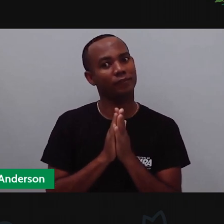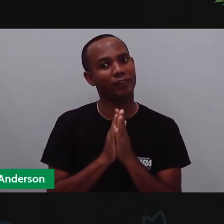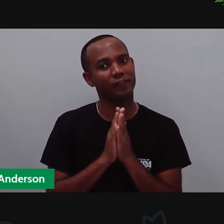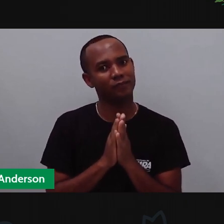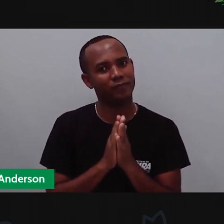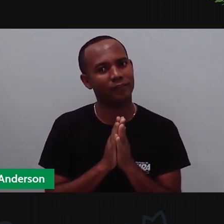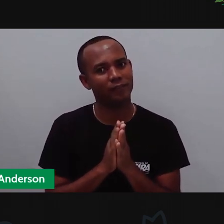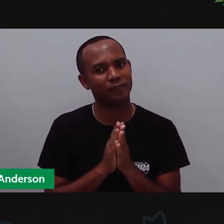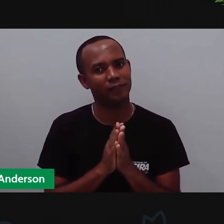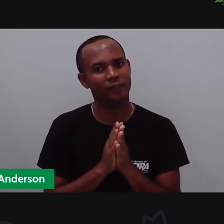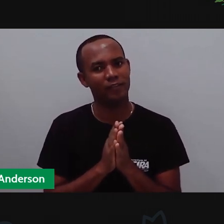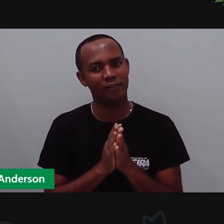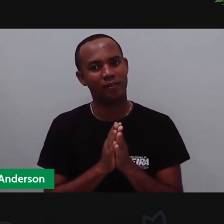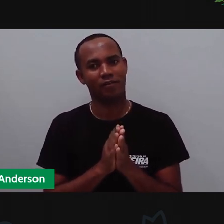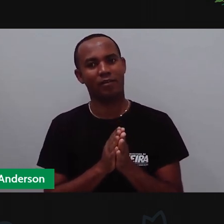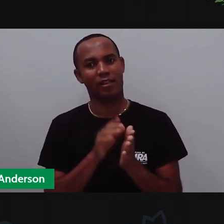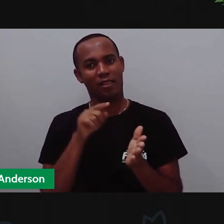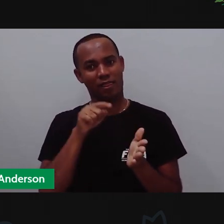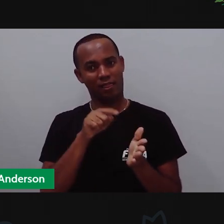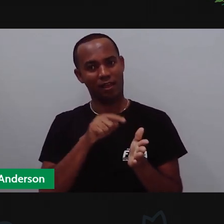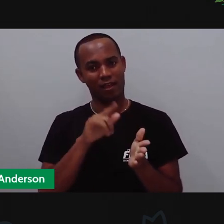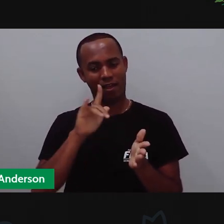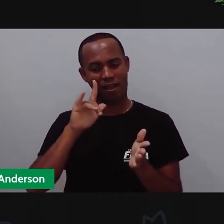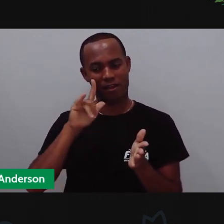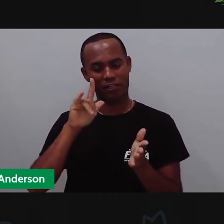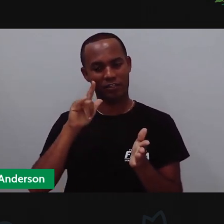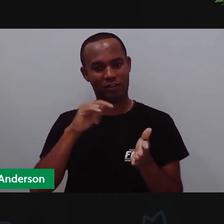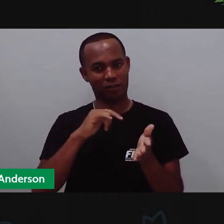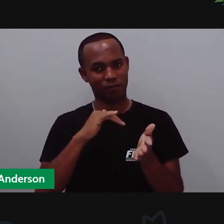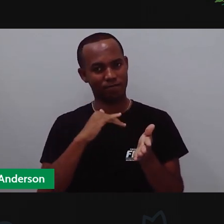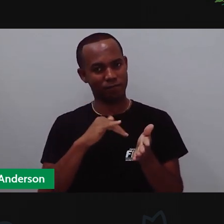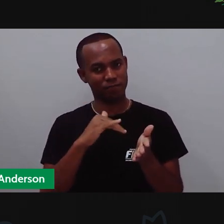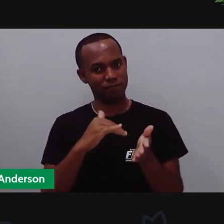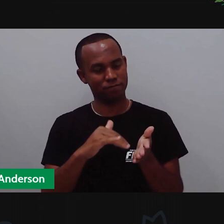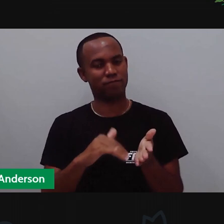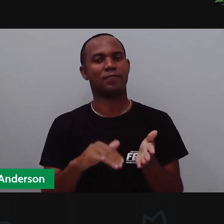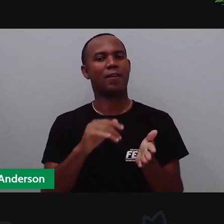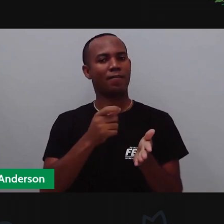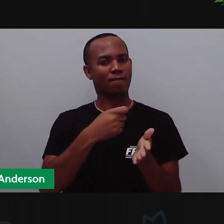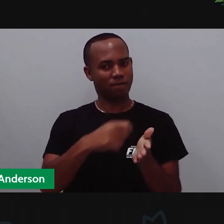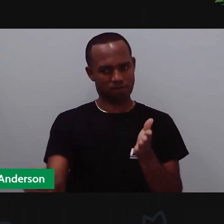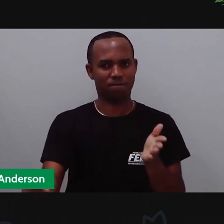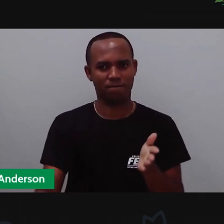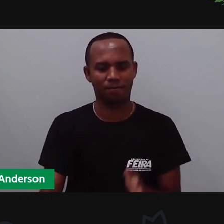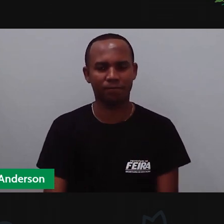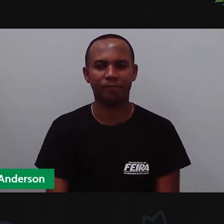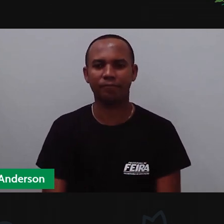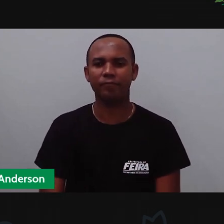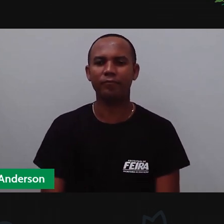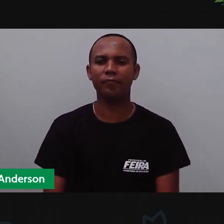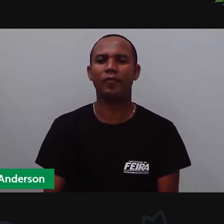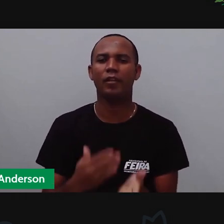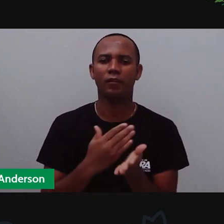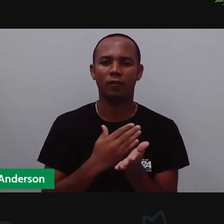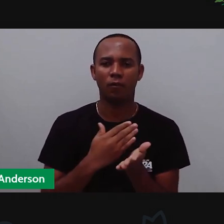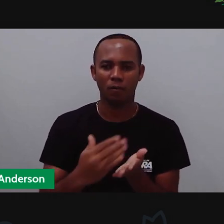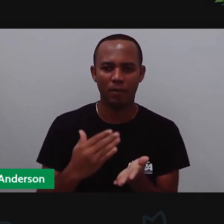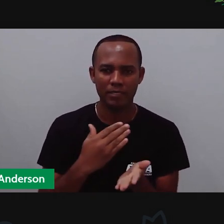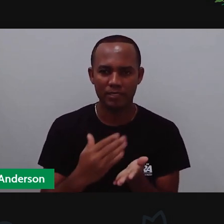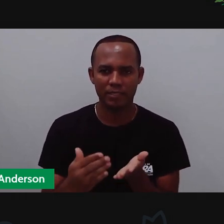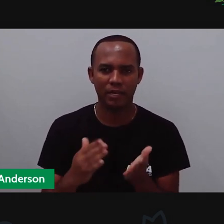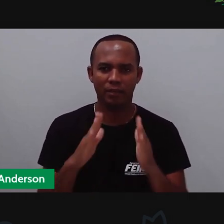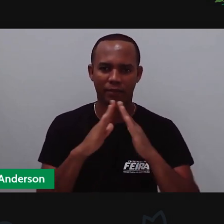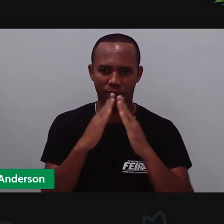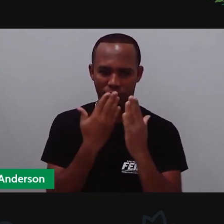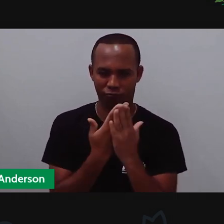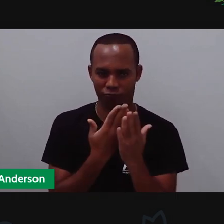precisa, né? Da interação de vocês! Vamos lá, a prova vai abrir o slide aqui pra gente começar a nossa